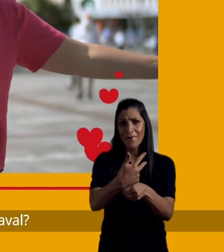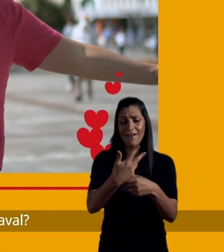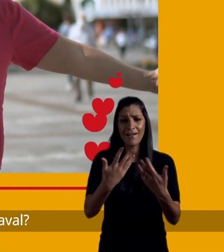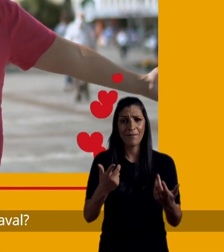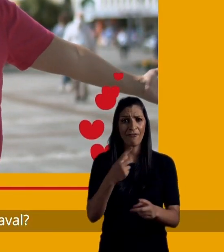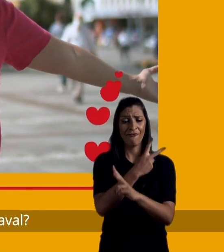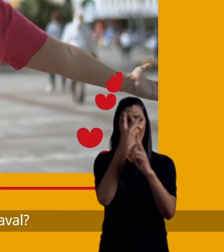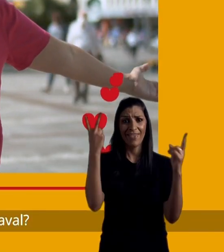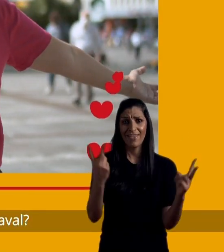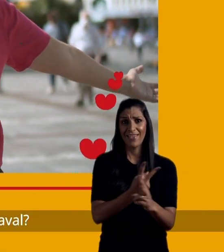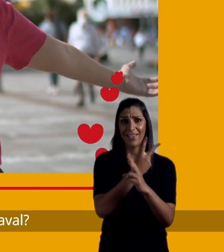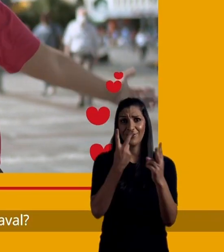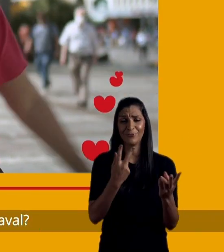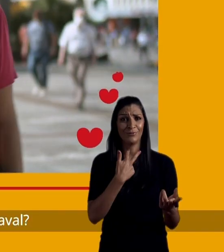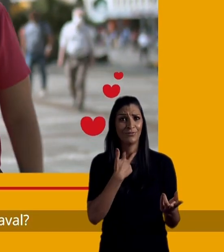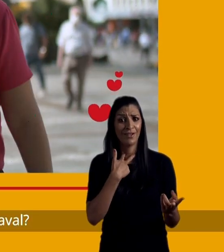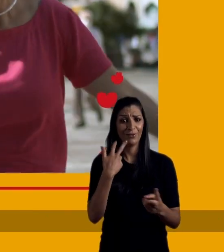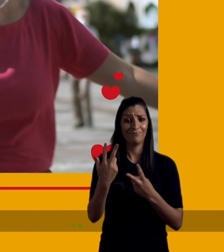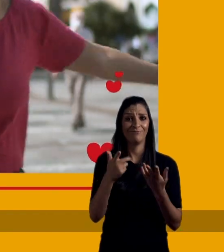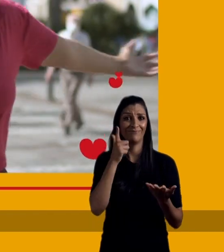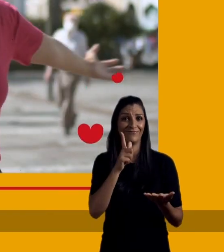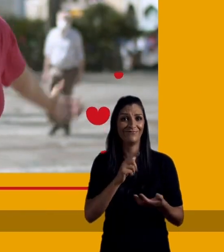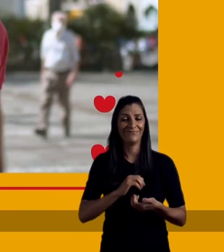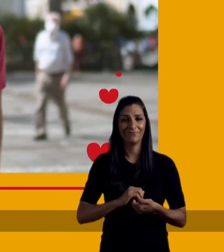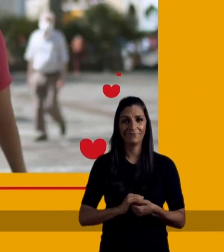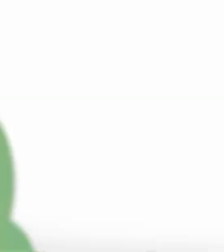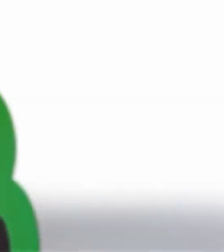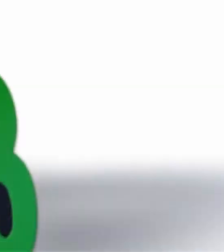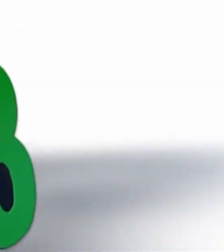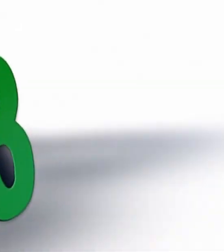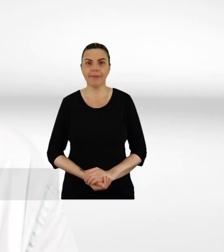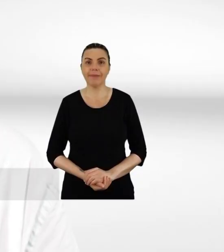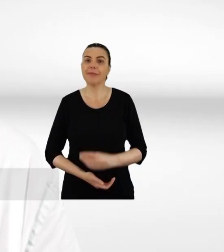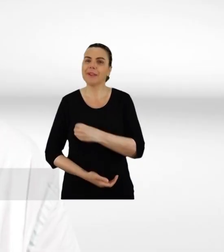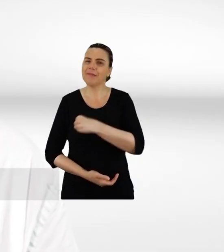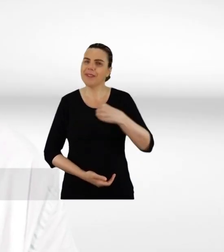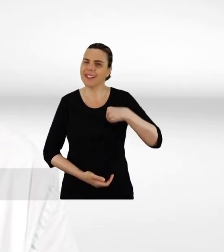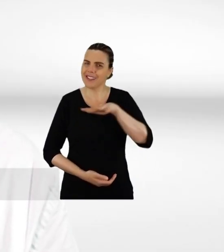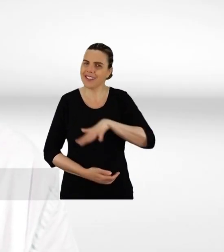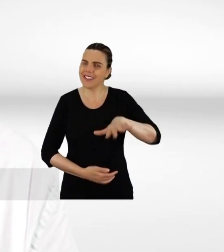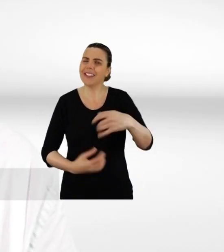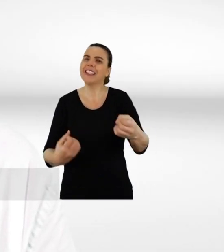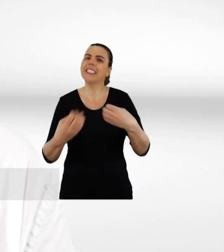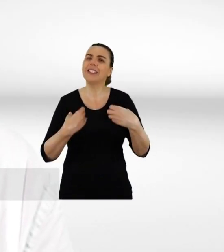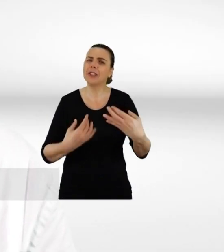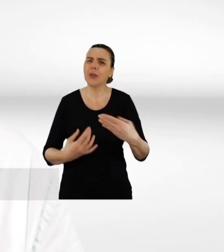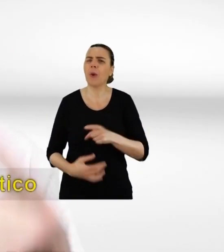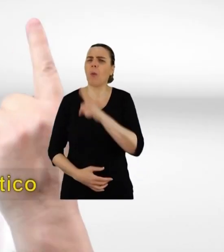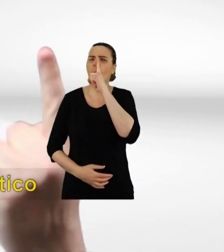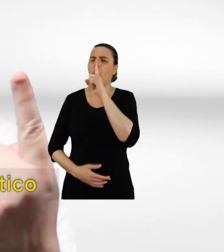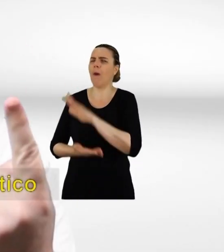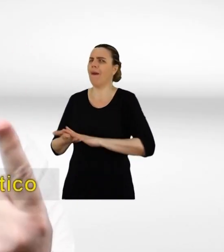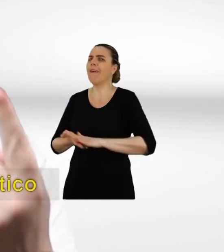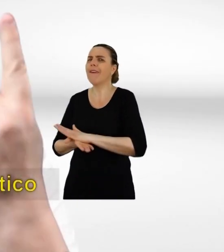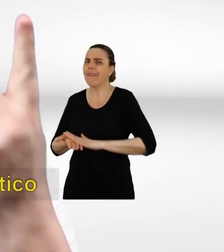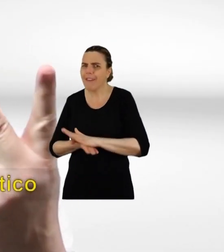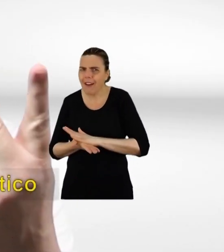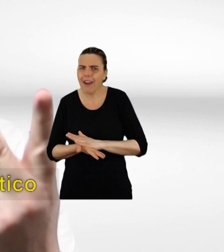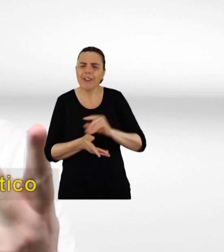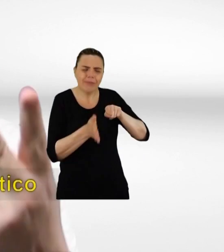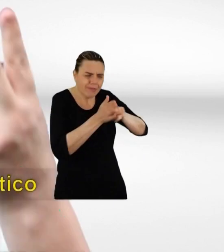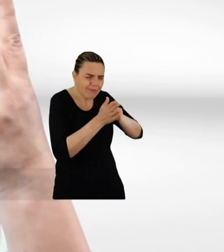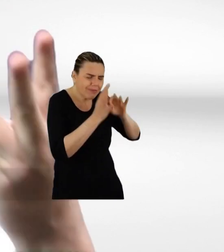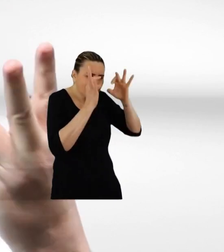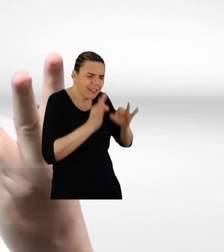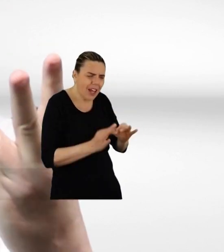não vão te parar com gravar, que se ver na bala. Eu estou valendo. A medicina me ensinou a não me emitir, fazer